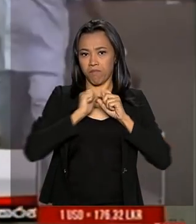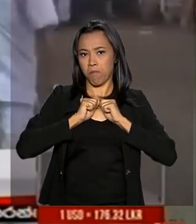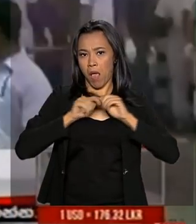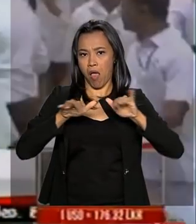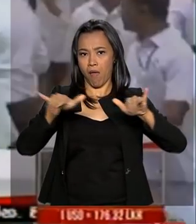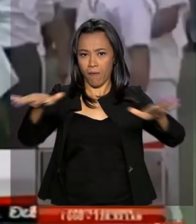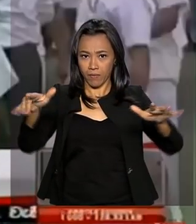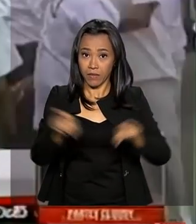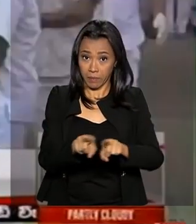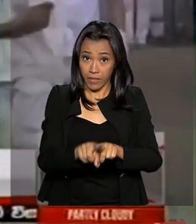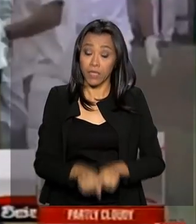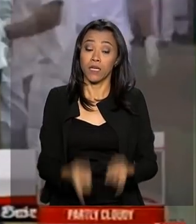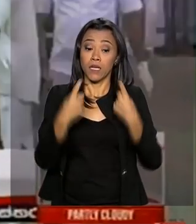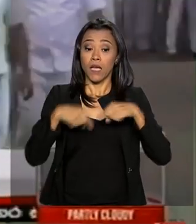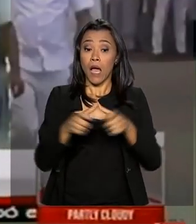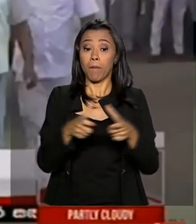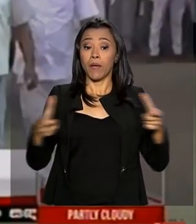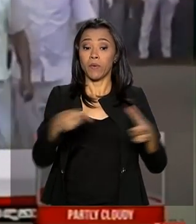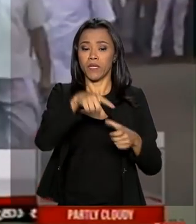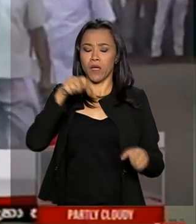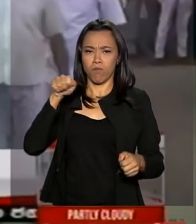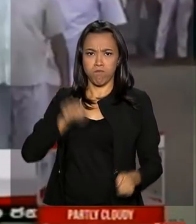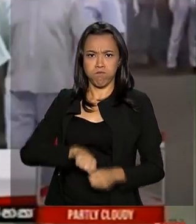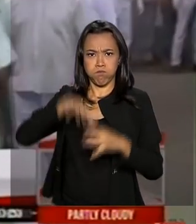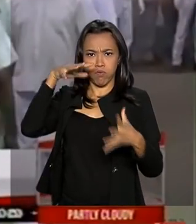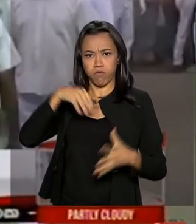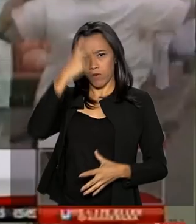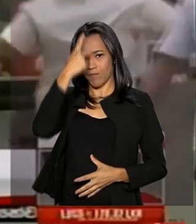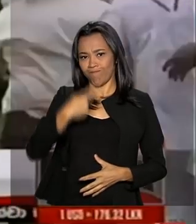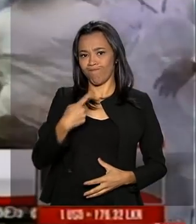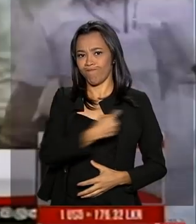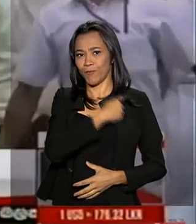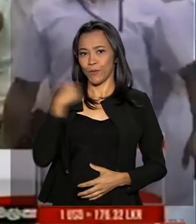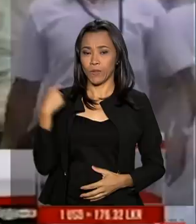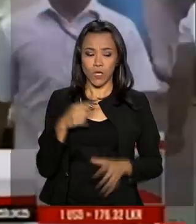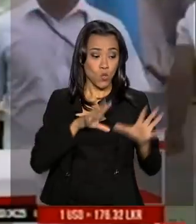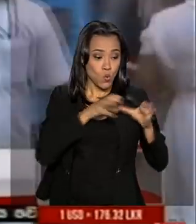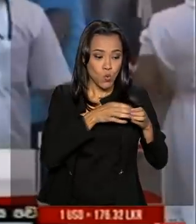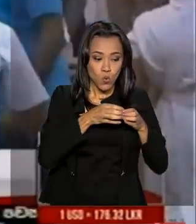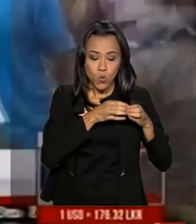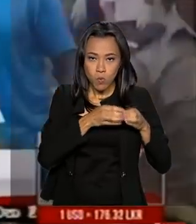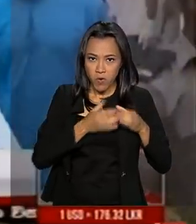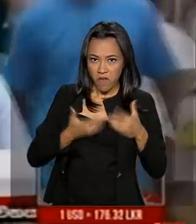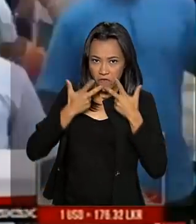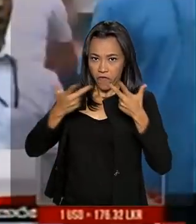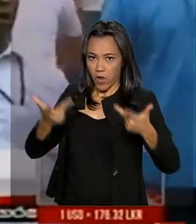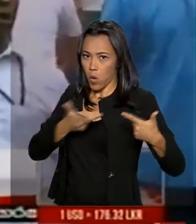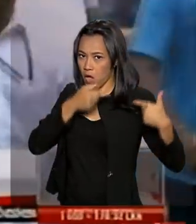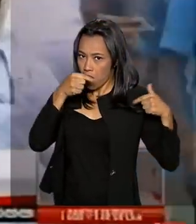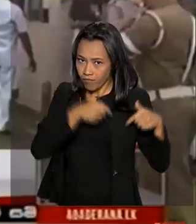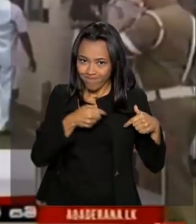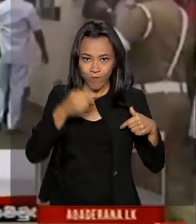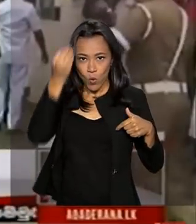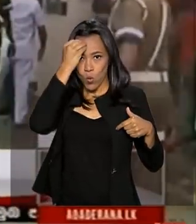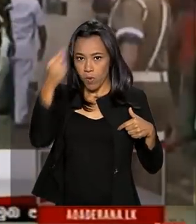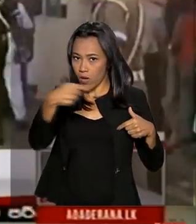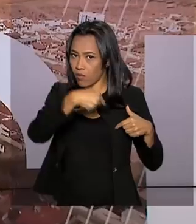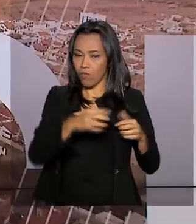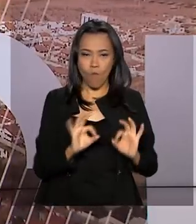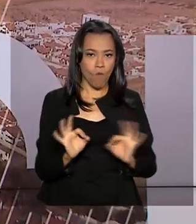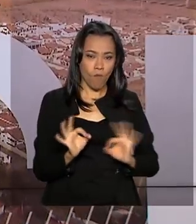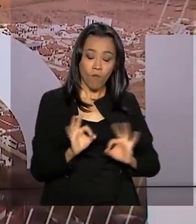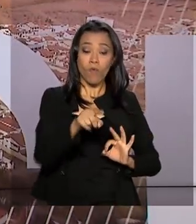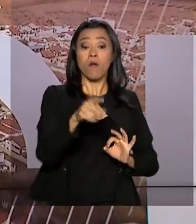Autoridades locais dizem que a maioria das explosões foi ataque suicida. Nenhum grupo reivindicou a autoria até o momento, mas 24